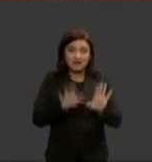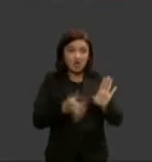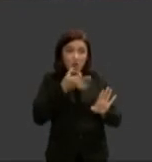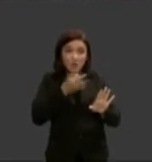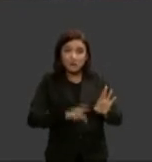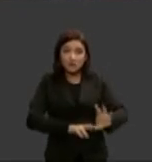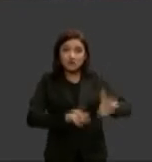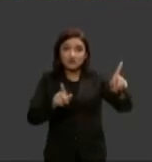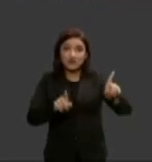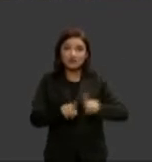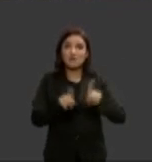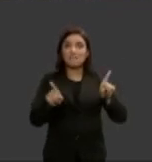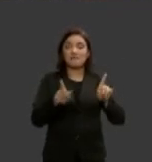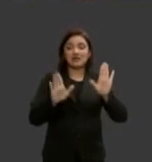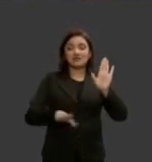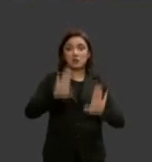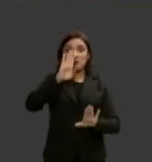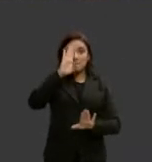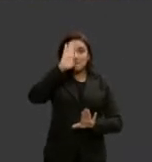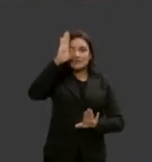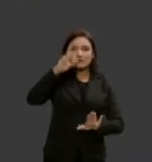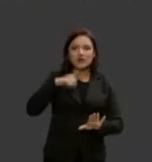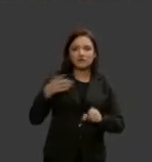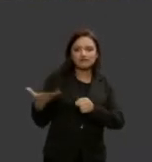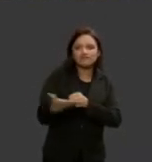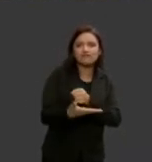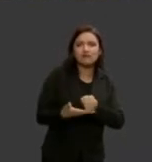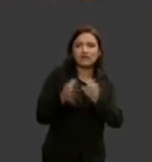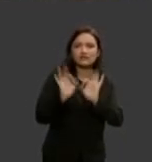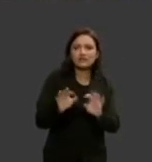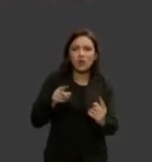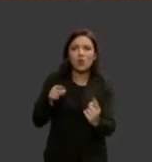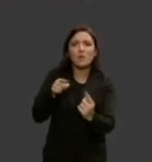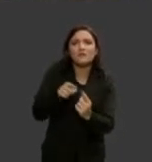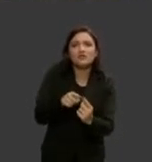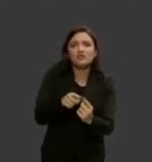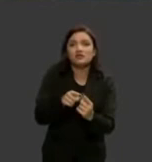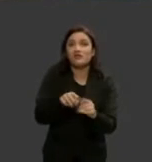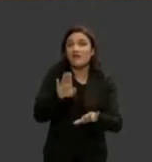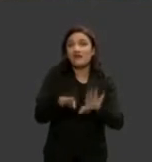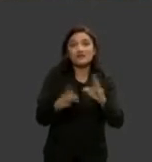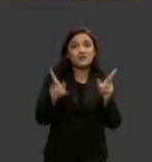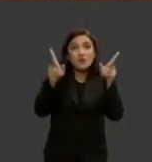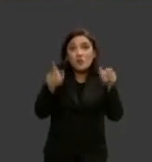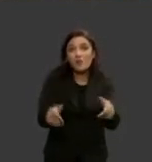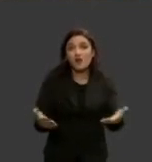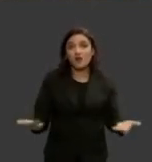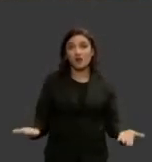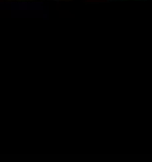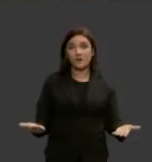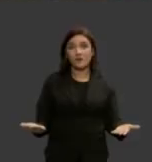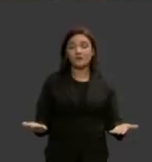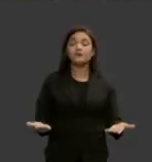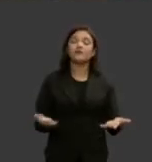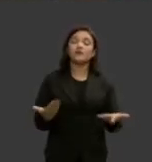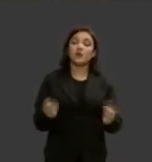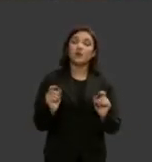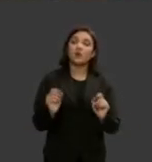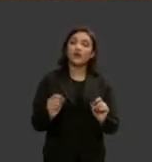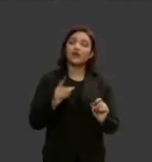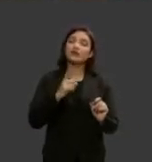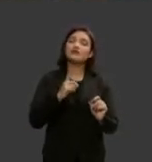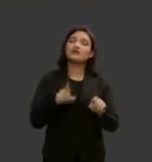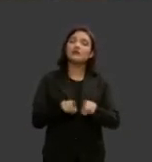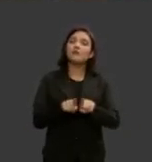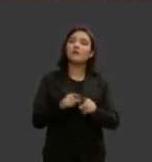princípios diferentes tampouco objetivos diferentes partindo das mesmíssimas premissas não raro